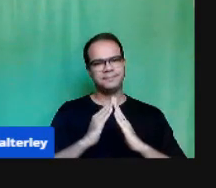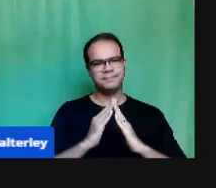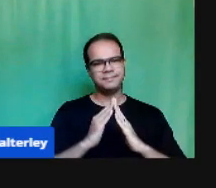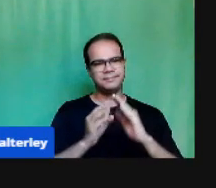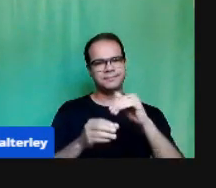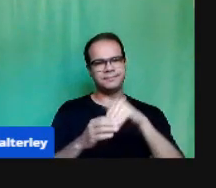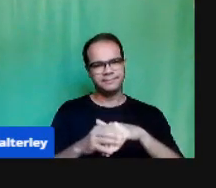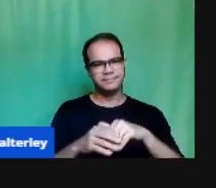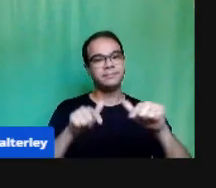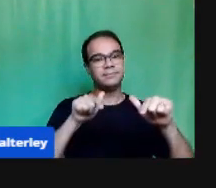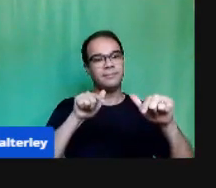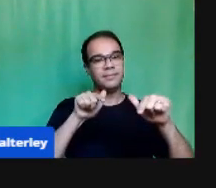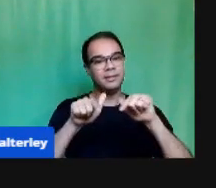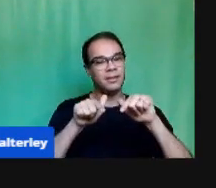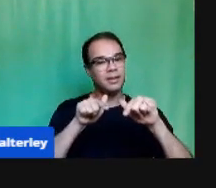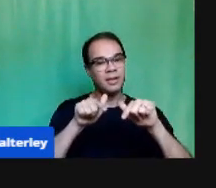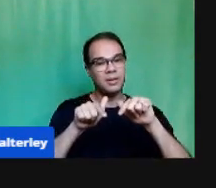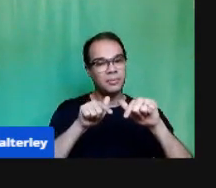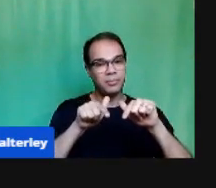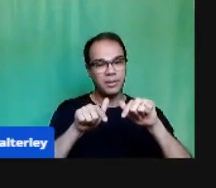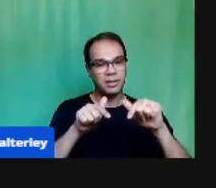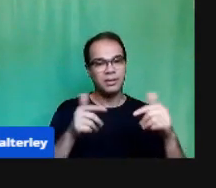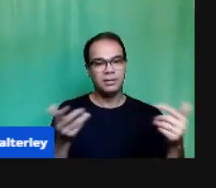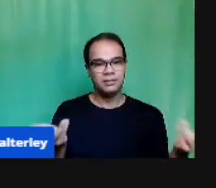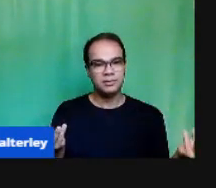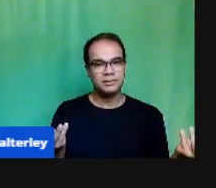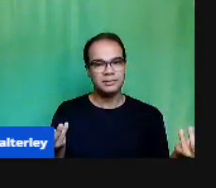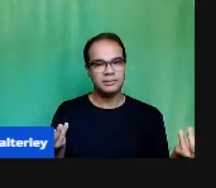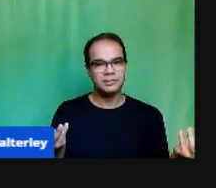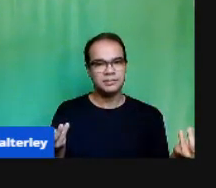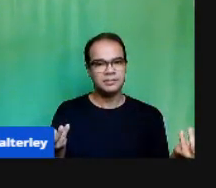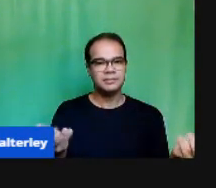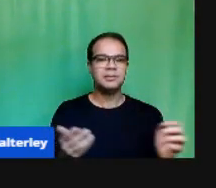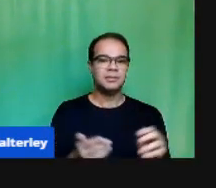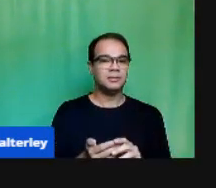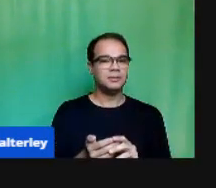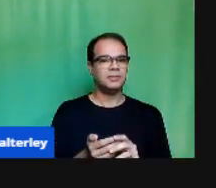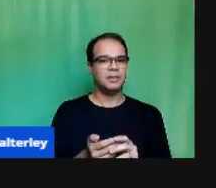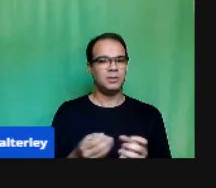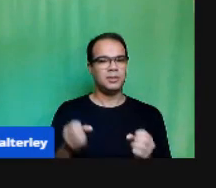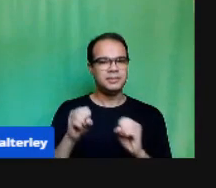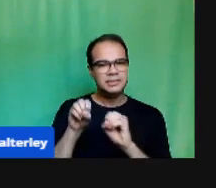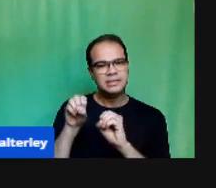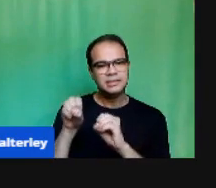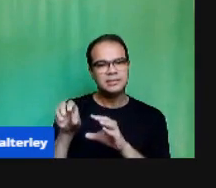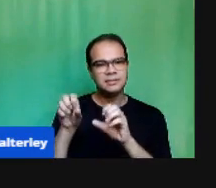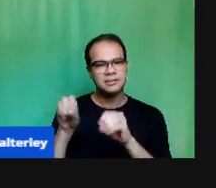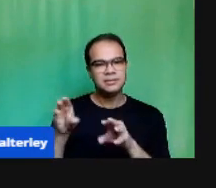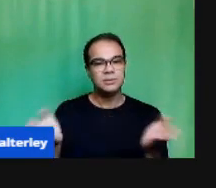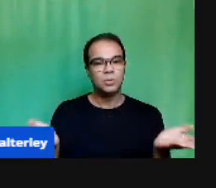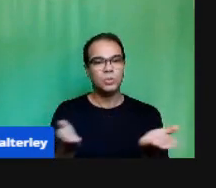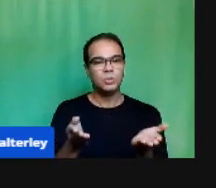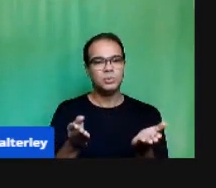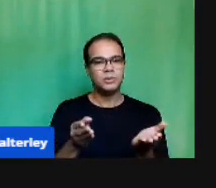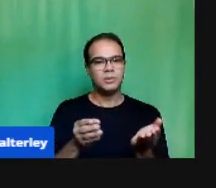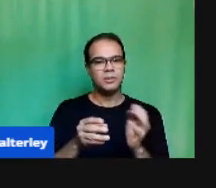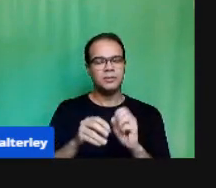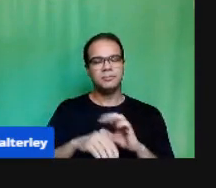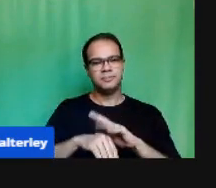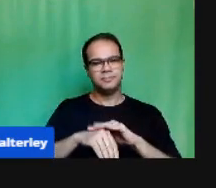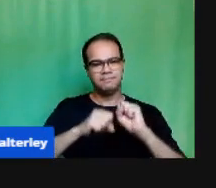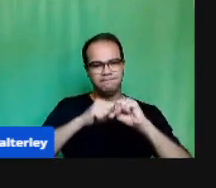Desculpa O ensino Adquiriu uma nova modalidade Durante a pandemia Essa nova